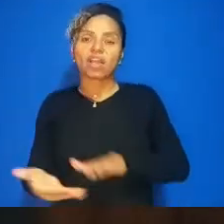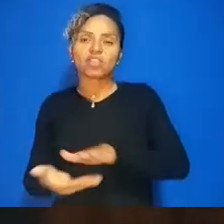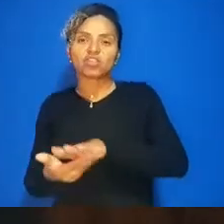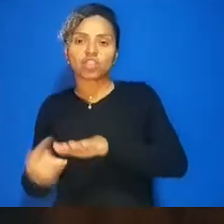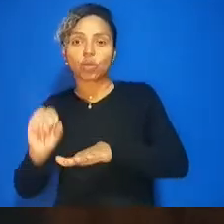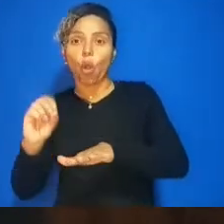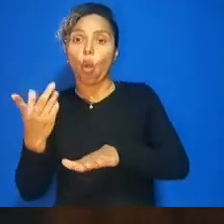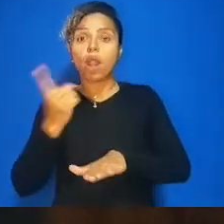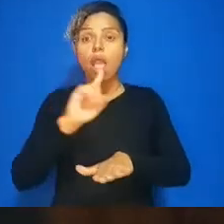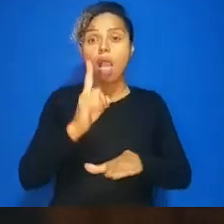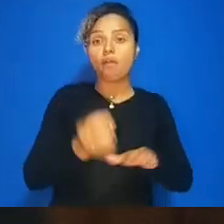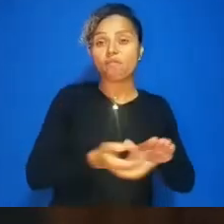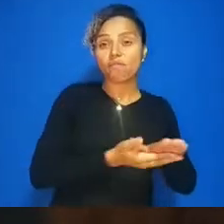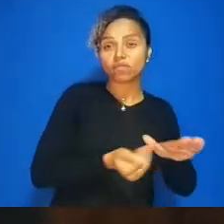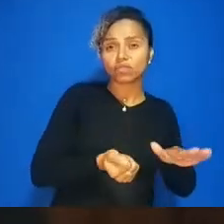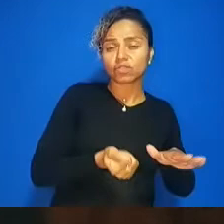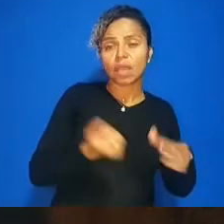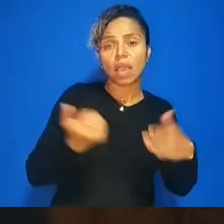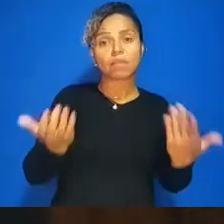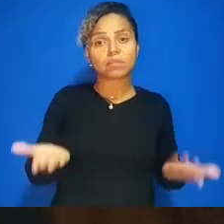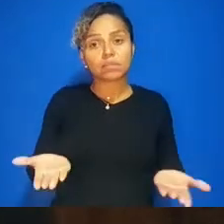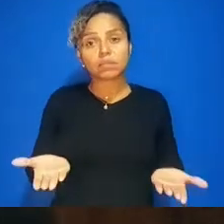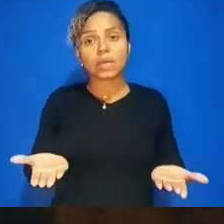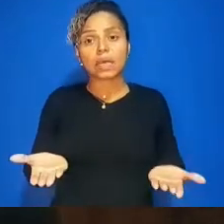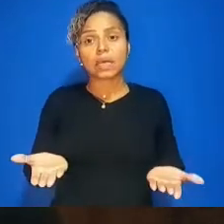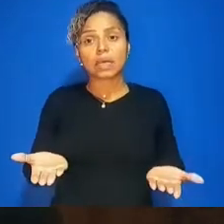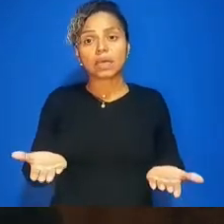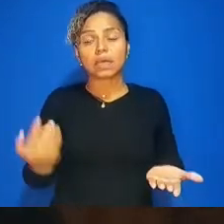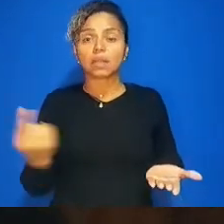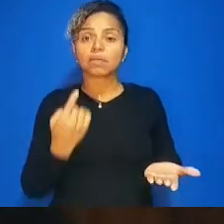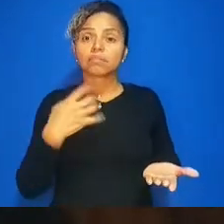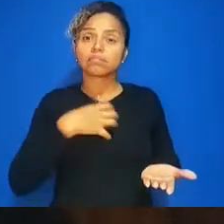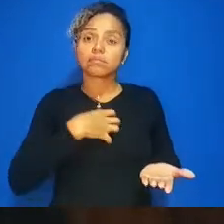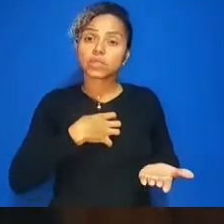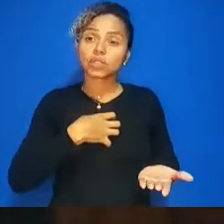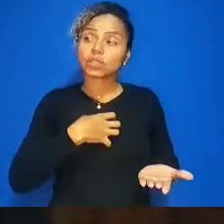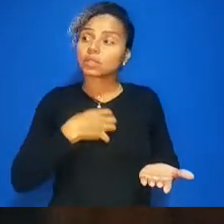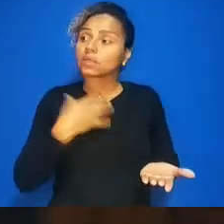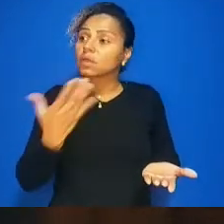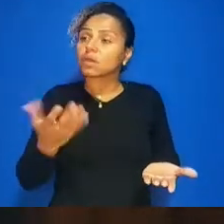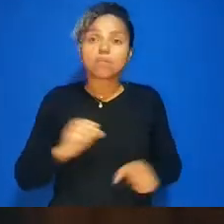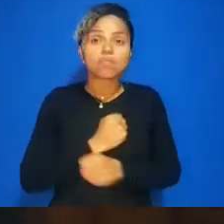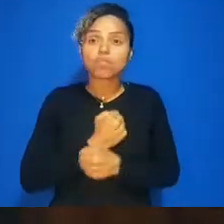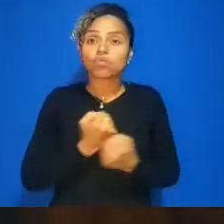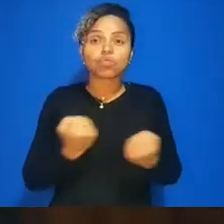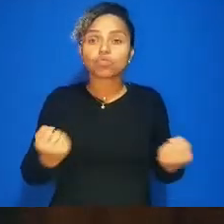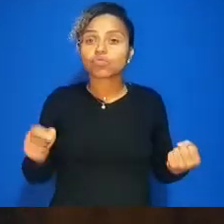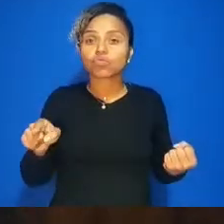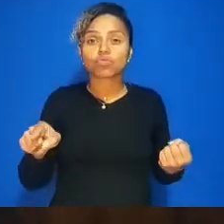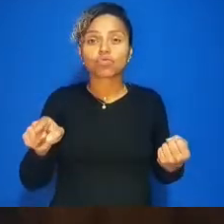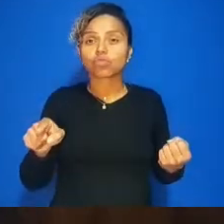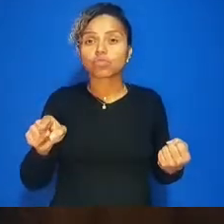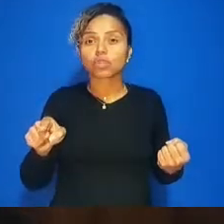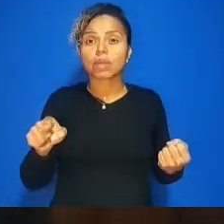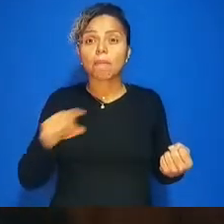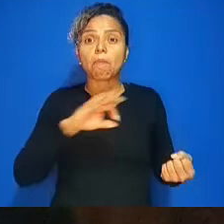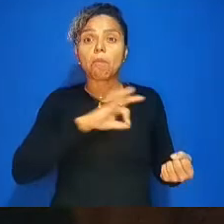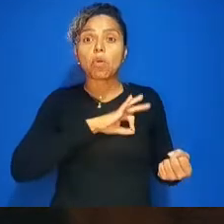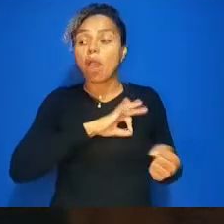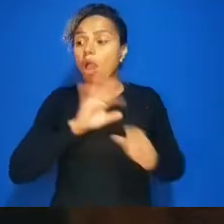verdade é a impossibilidade de se manter policiais dentro da companhia com a chuva